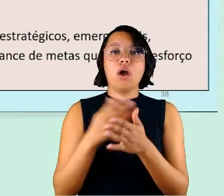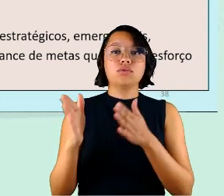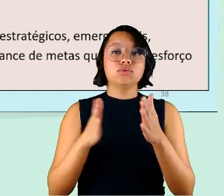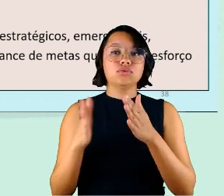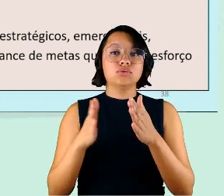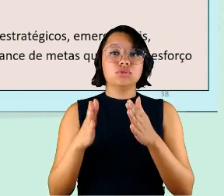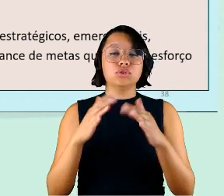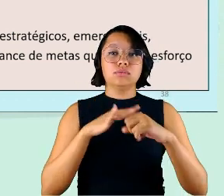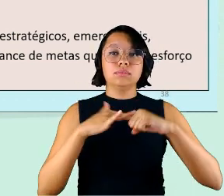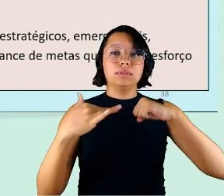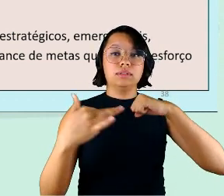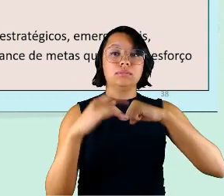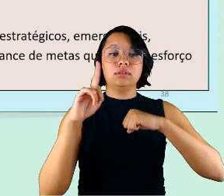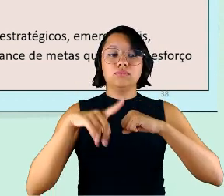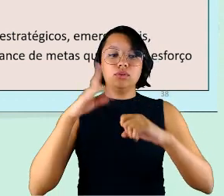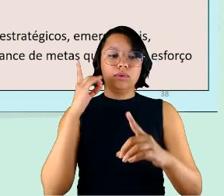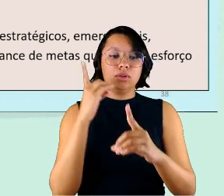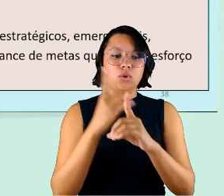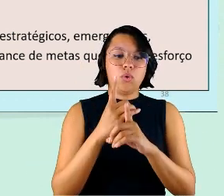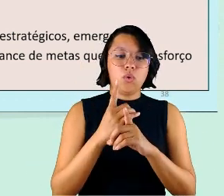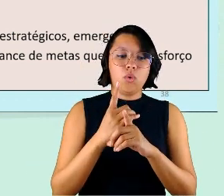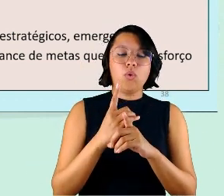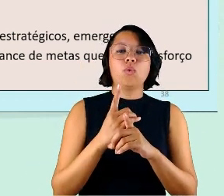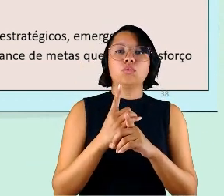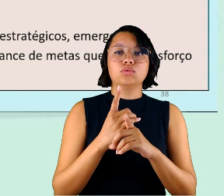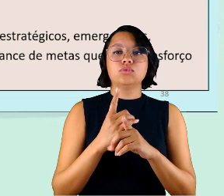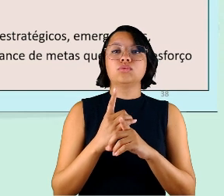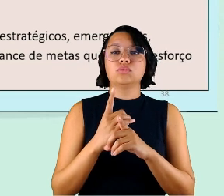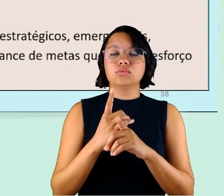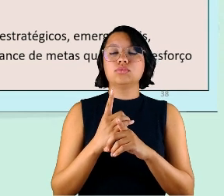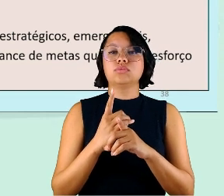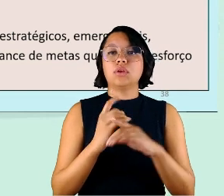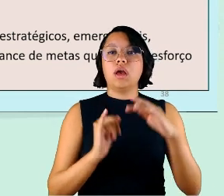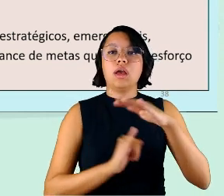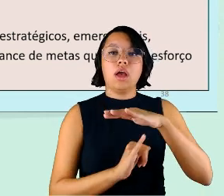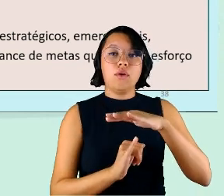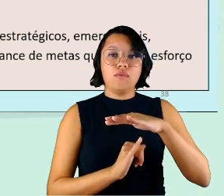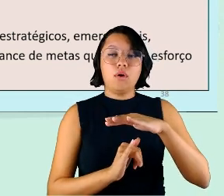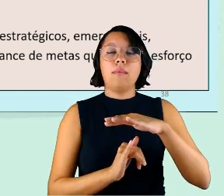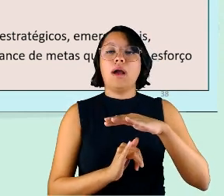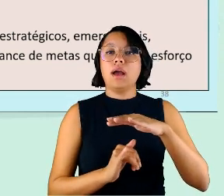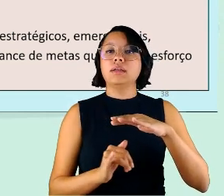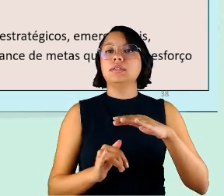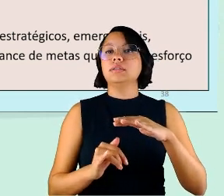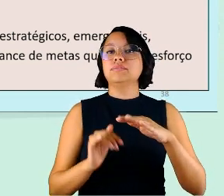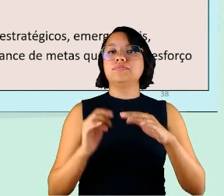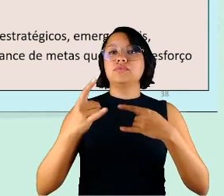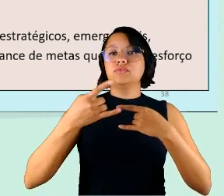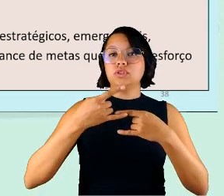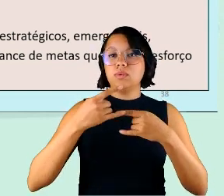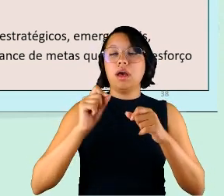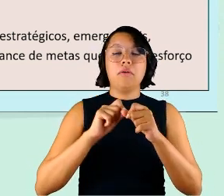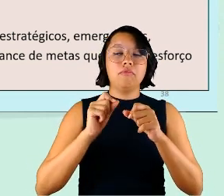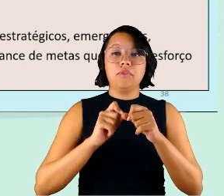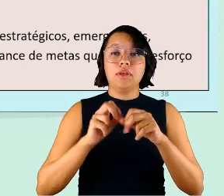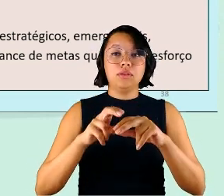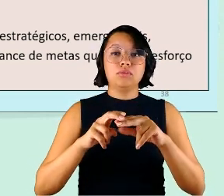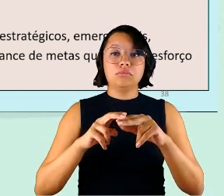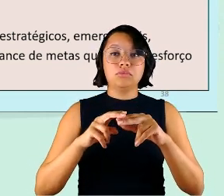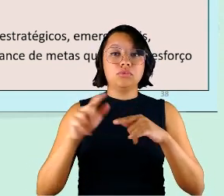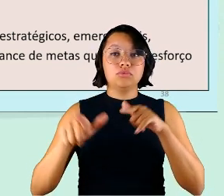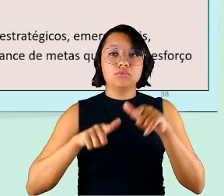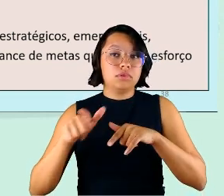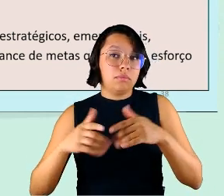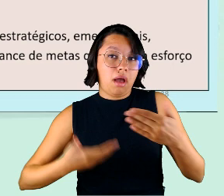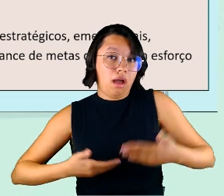a pandemia foram os encontros informais virtuais que eram feitos entre teletrabalhadores espontaneamente e outros que eram